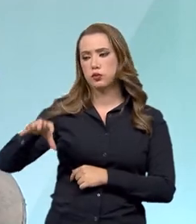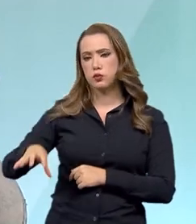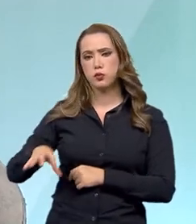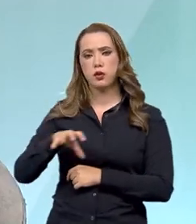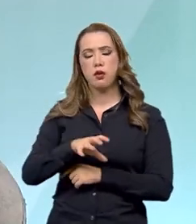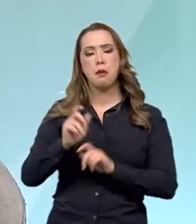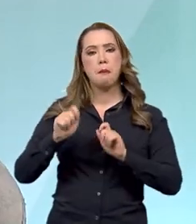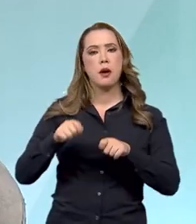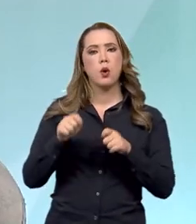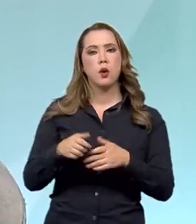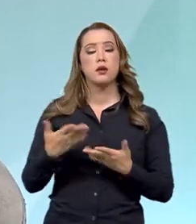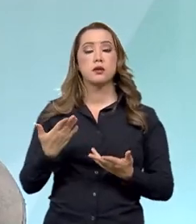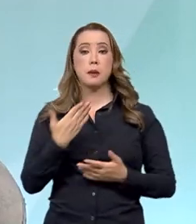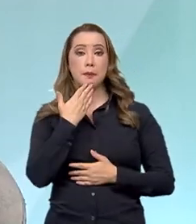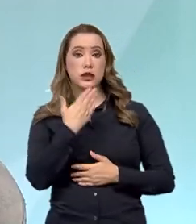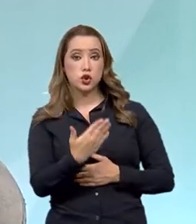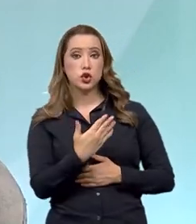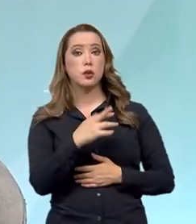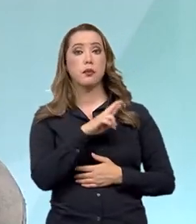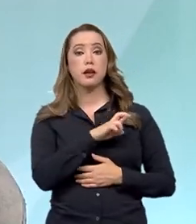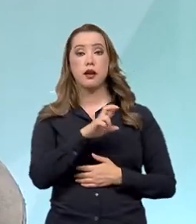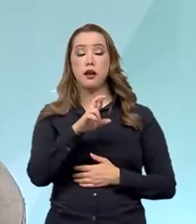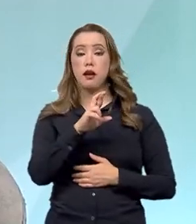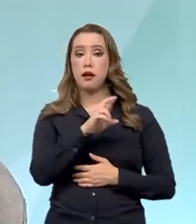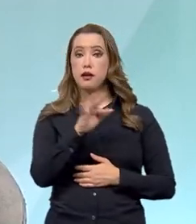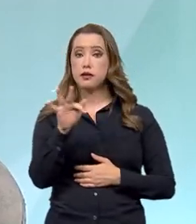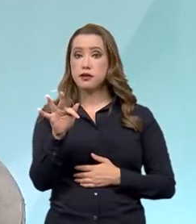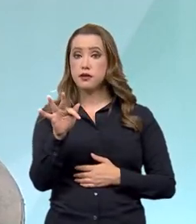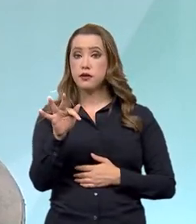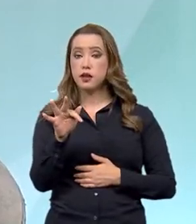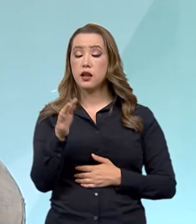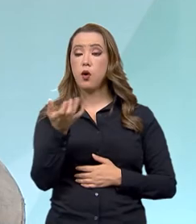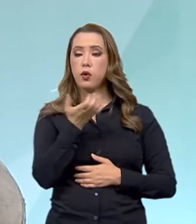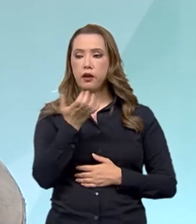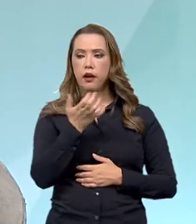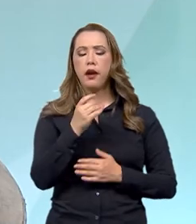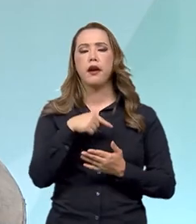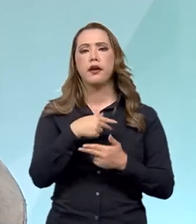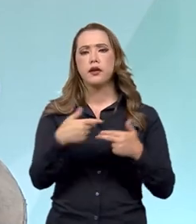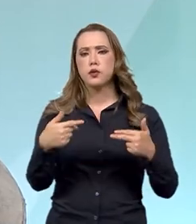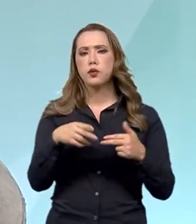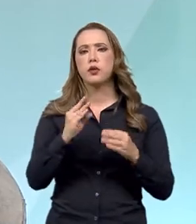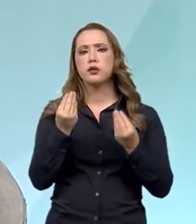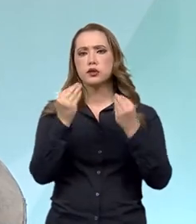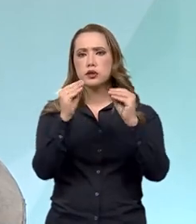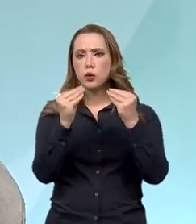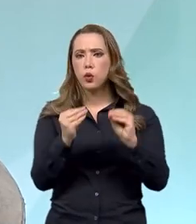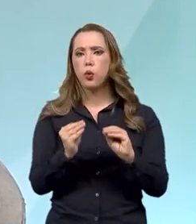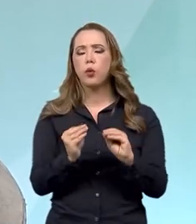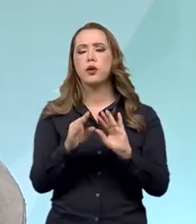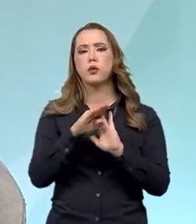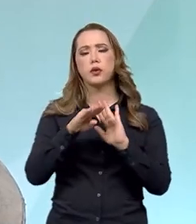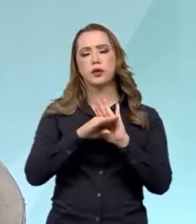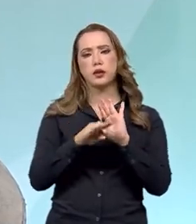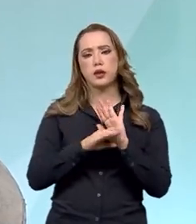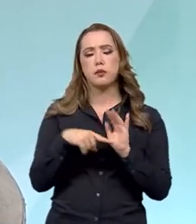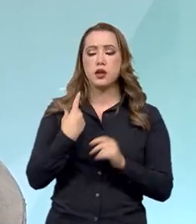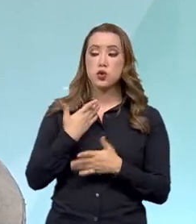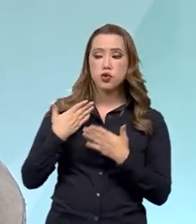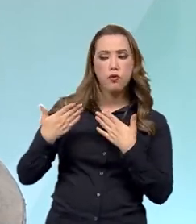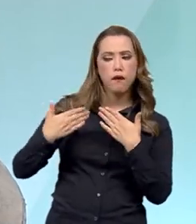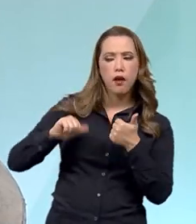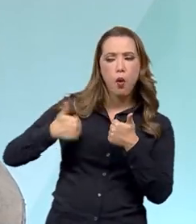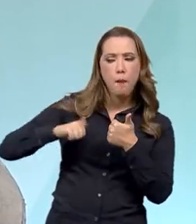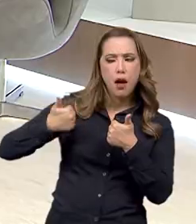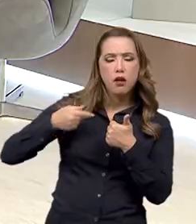eles possam provocar a Receita Federal e buscar que seus produtos sejam inseridos dentro do programa. Vai fazer uma análise disso, ver